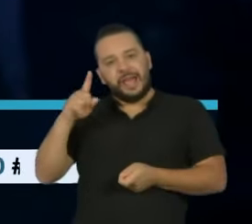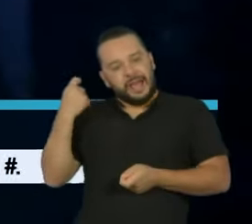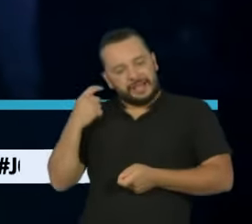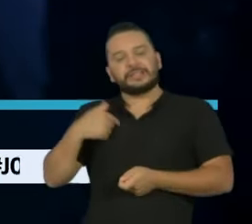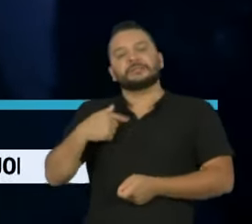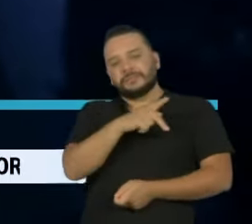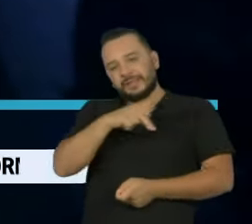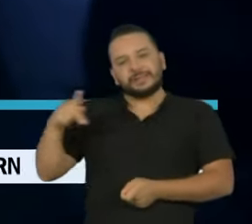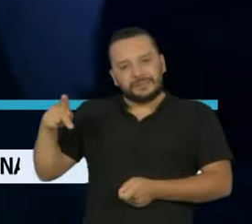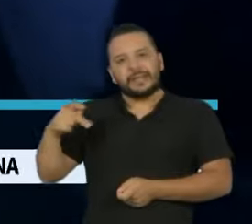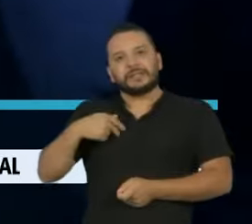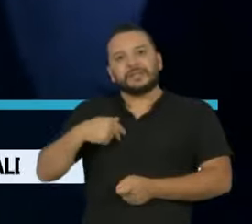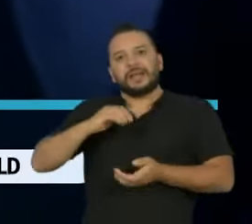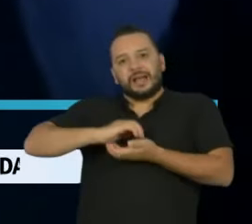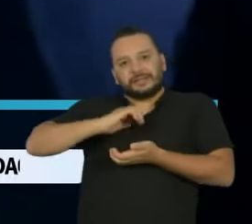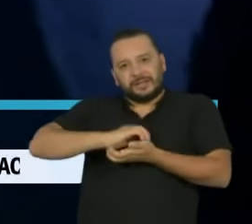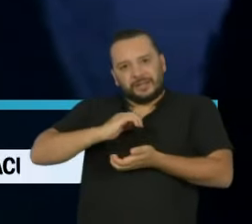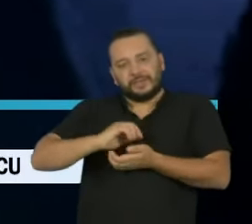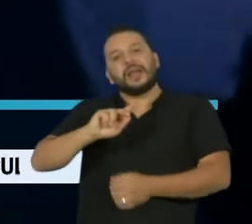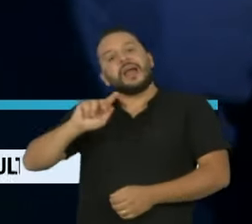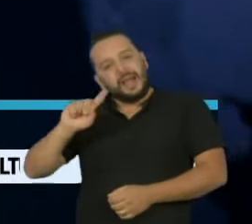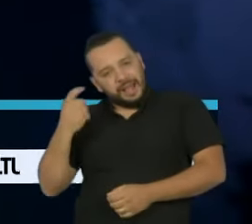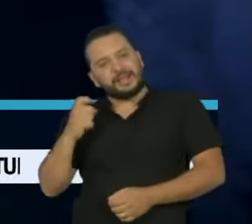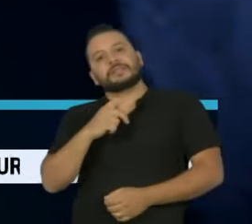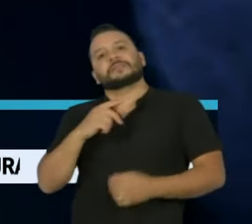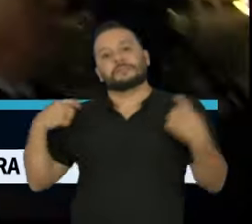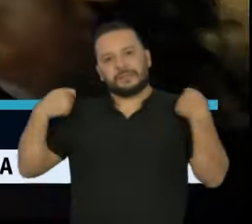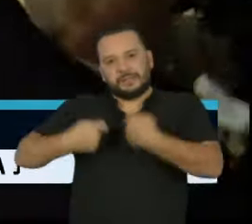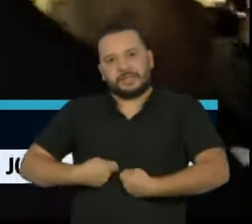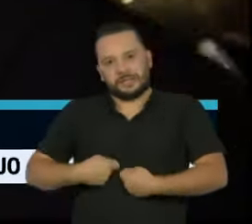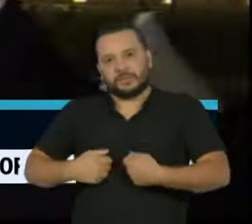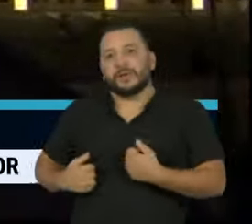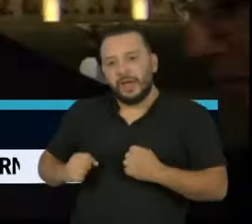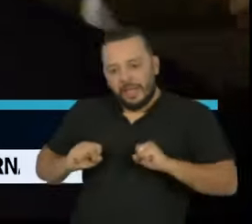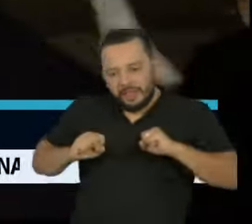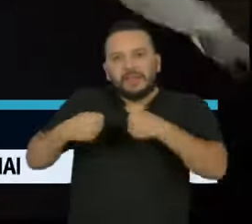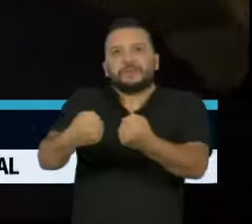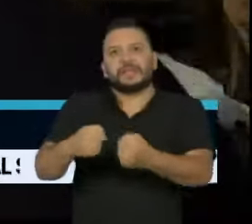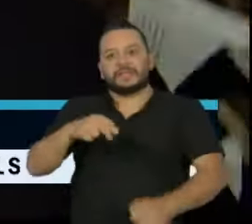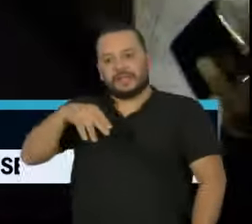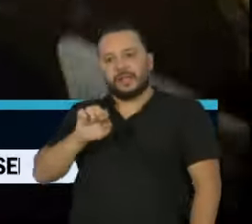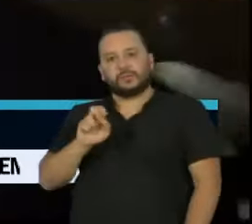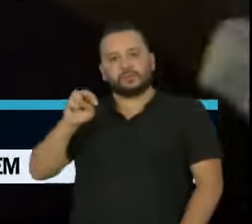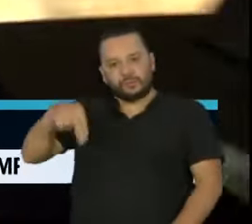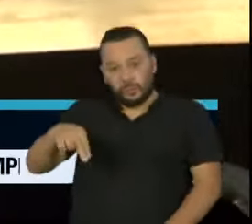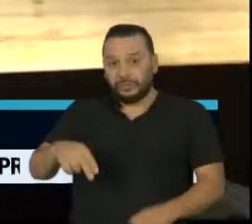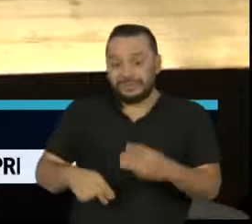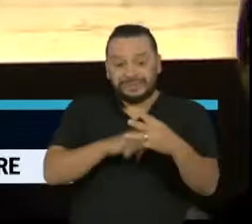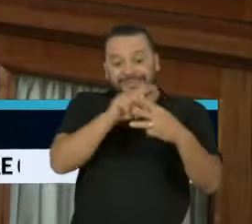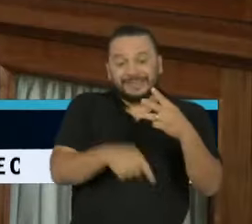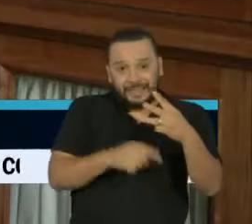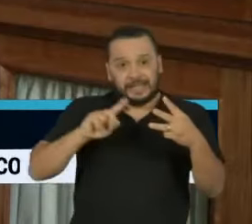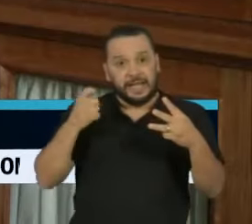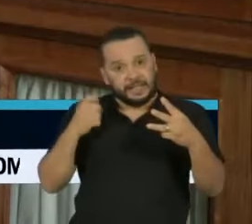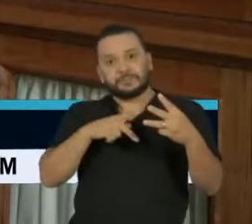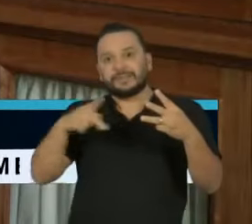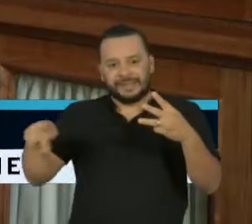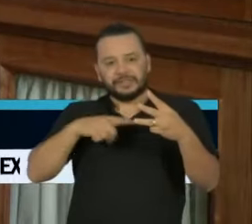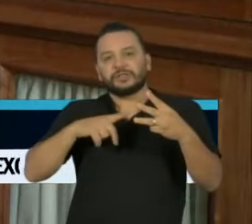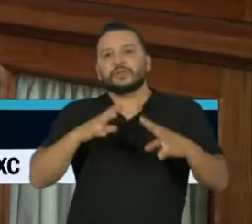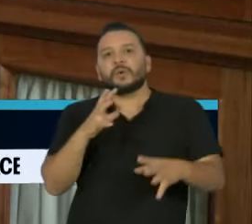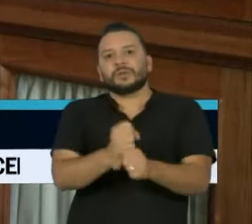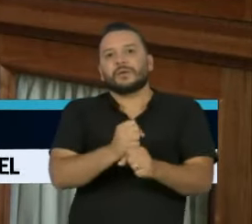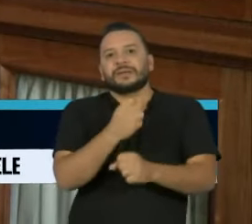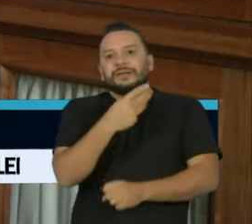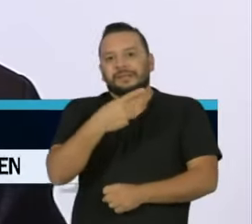Supremo Tribunal Federal e ex-ministro da Defesa, Nelson Jobim. Juntos, os três ex-presidentes somam 13 anos de governo